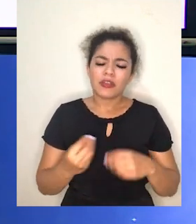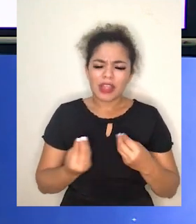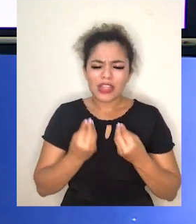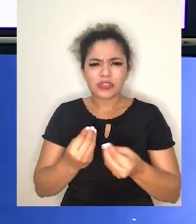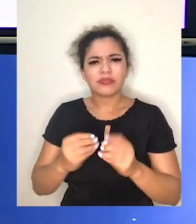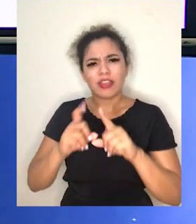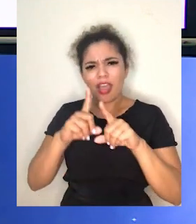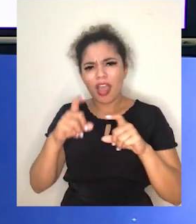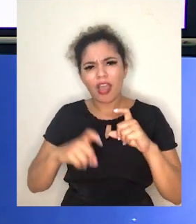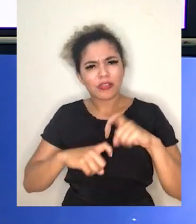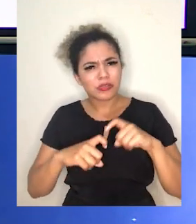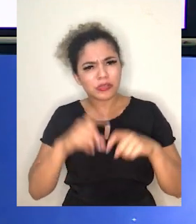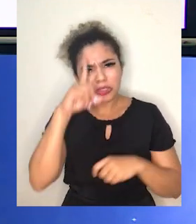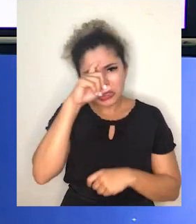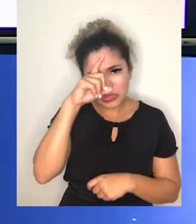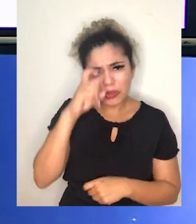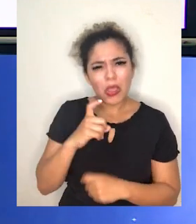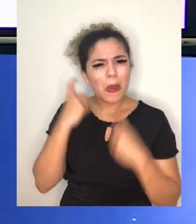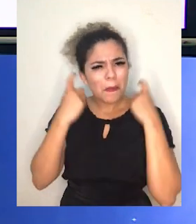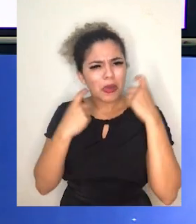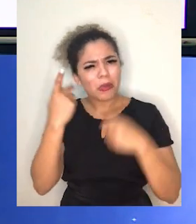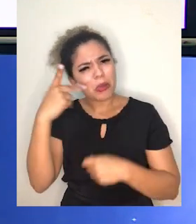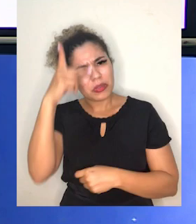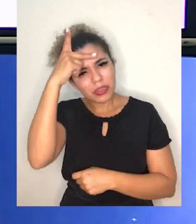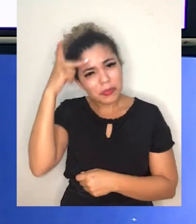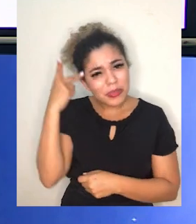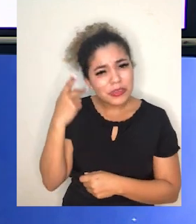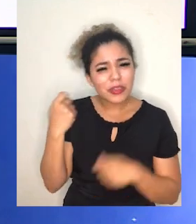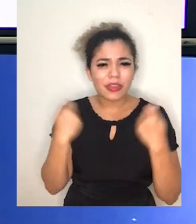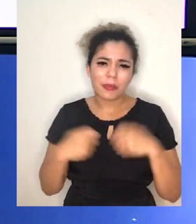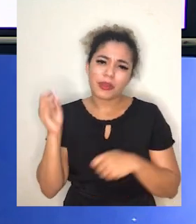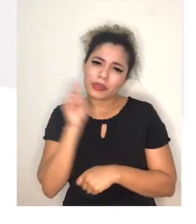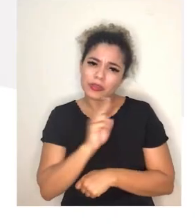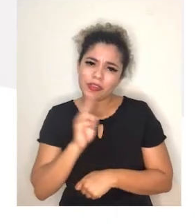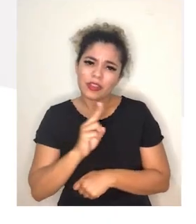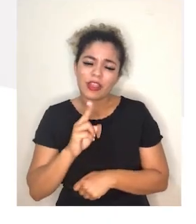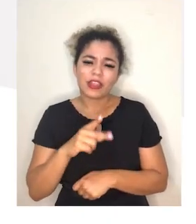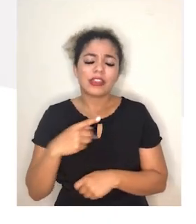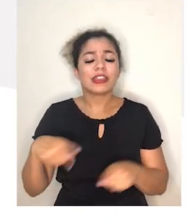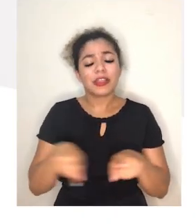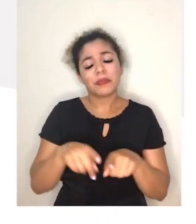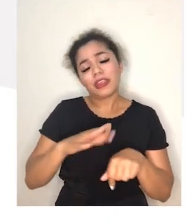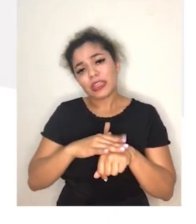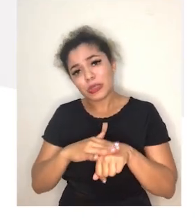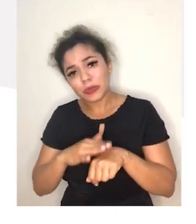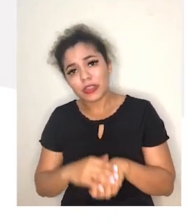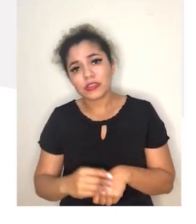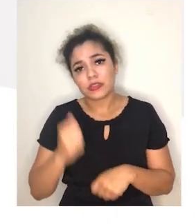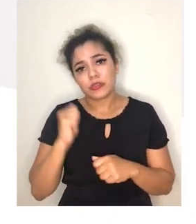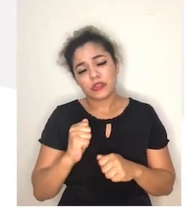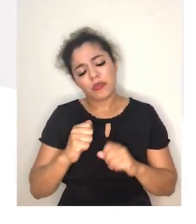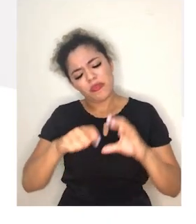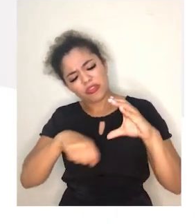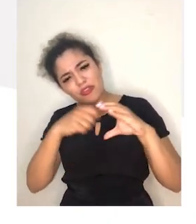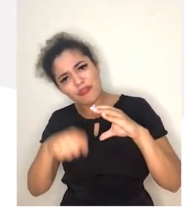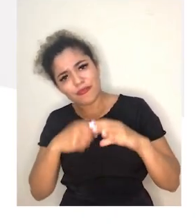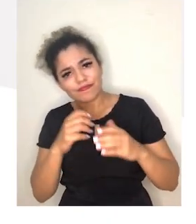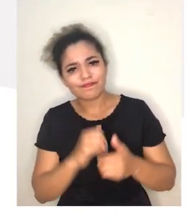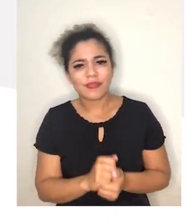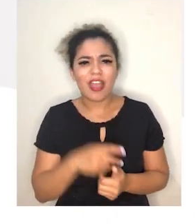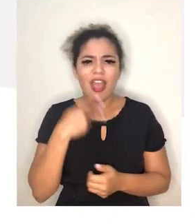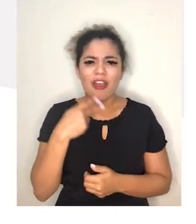como é importante nós nos preocuparmos com o próximo em situação de emergência, ou até em doenças crônicas. Você pode elaborar um vídeo,